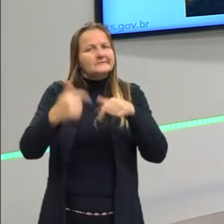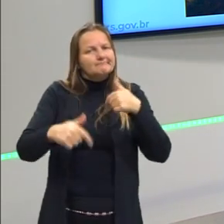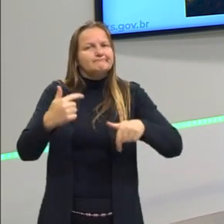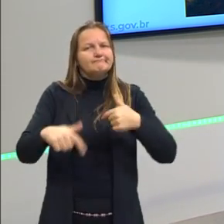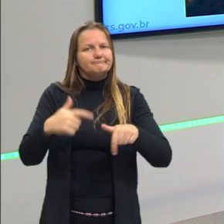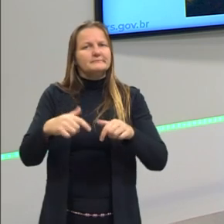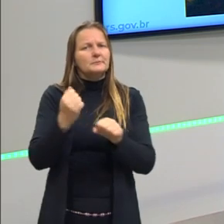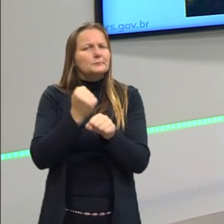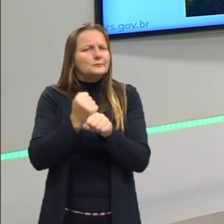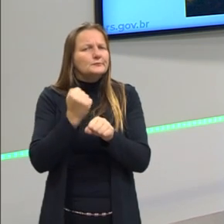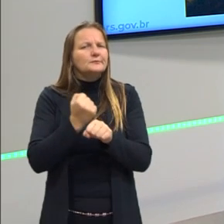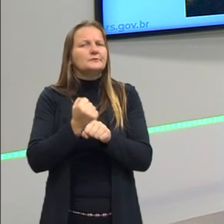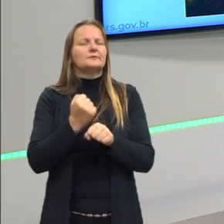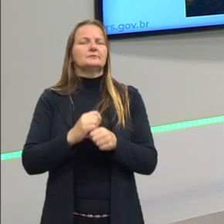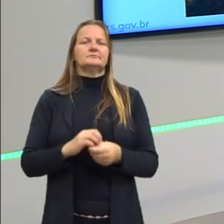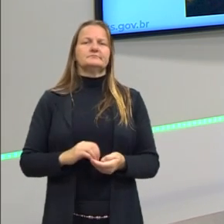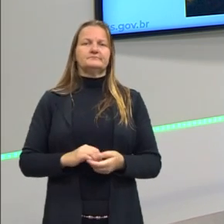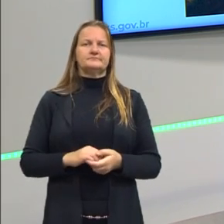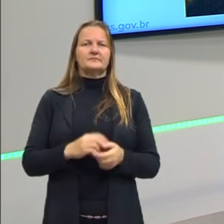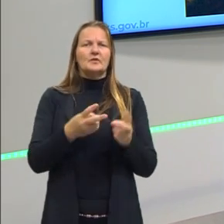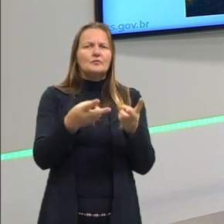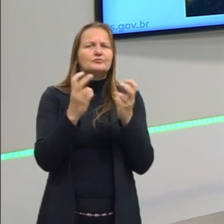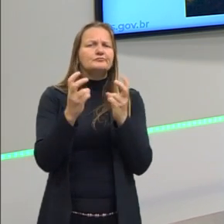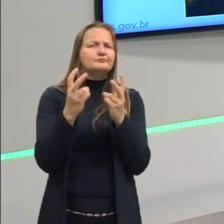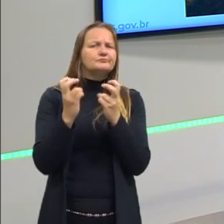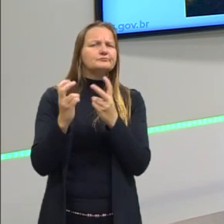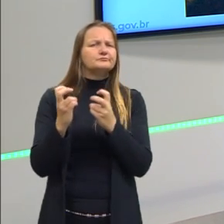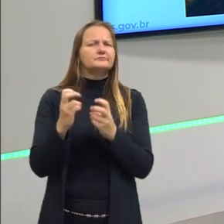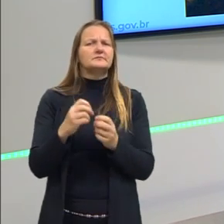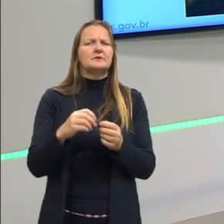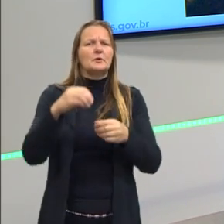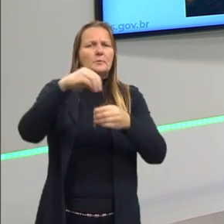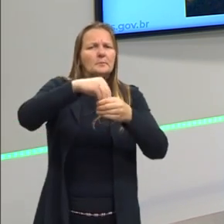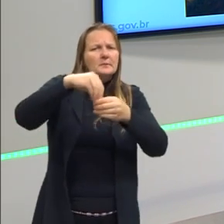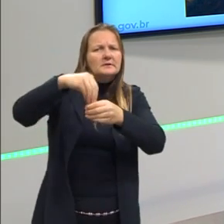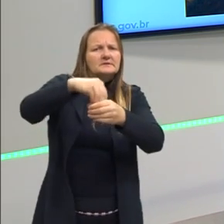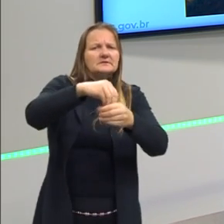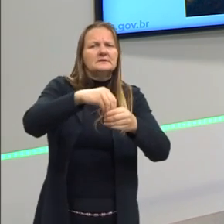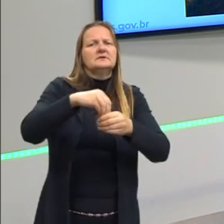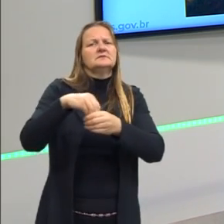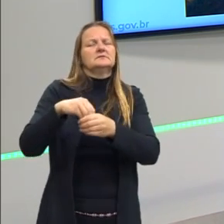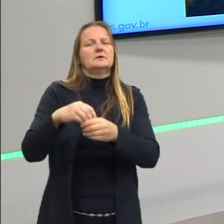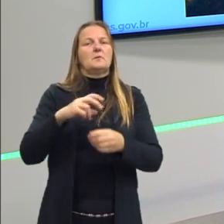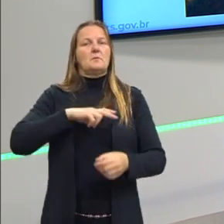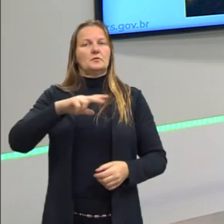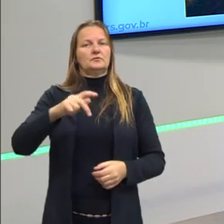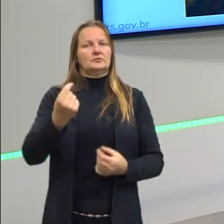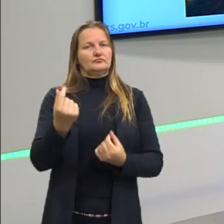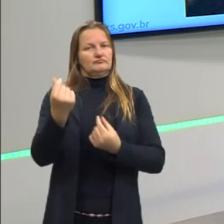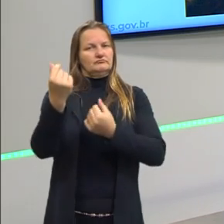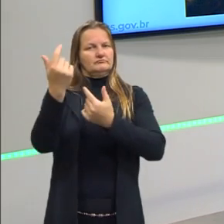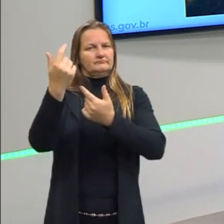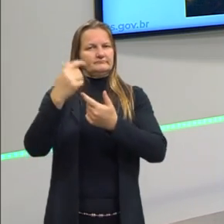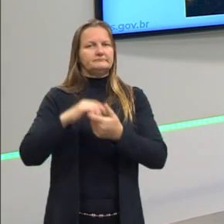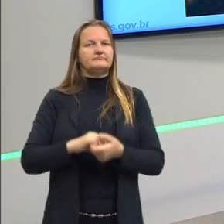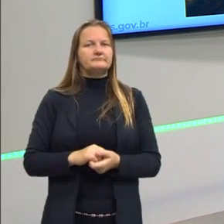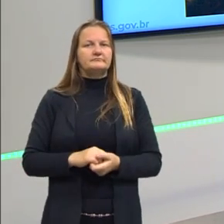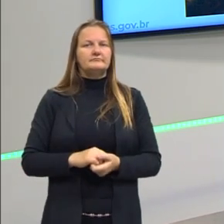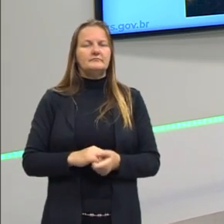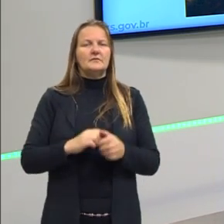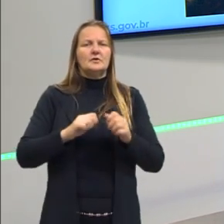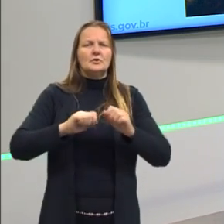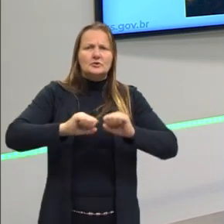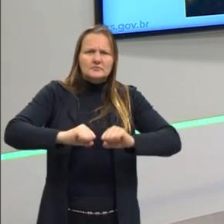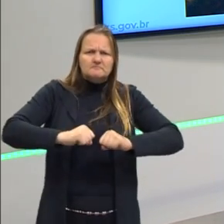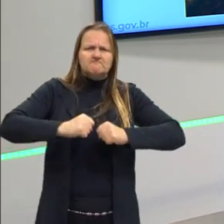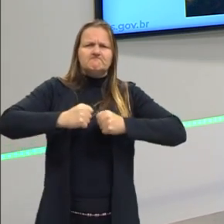produzir, para extrair essas riquezas ou para plantar monocultura para os portugueses, mas eles resistiram a